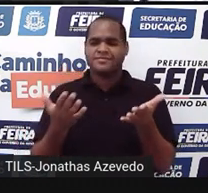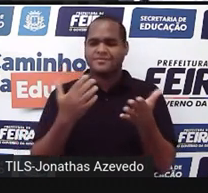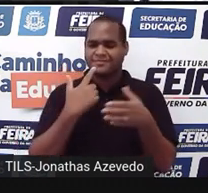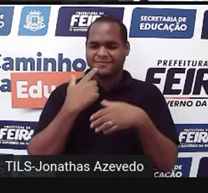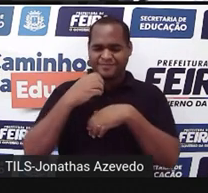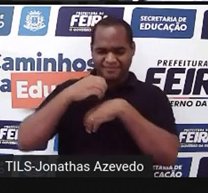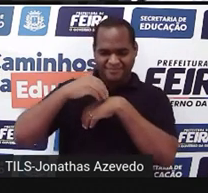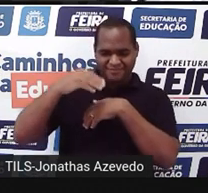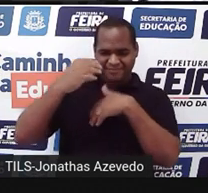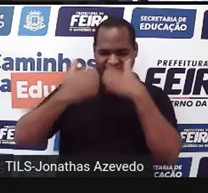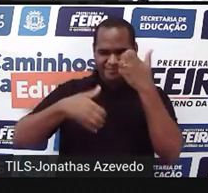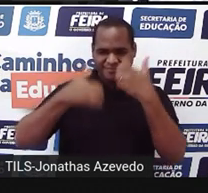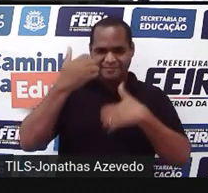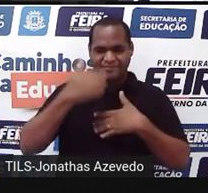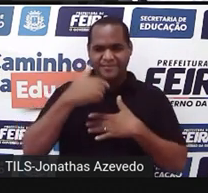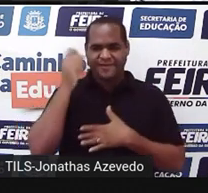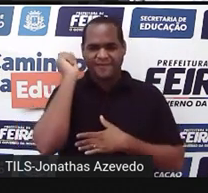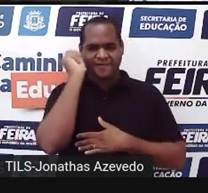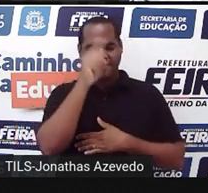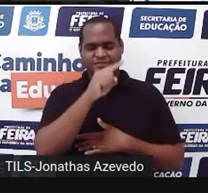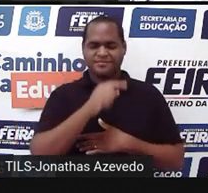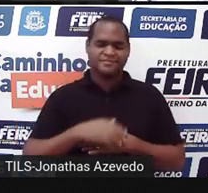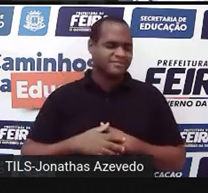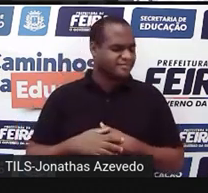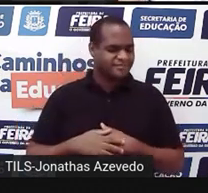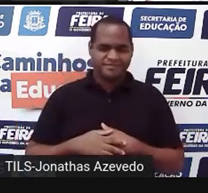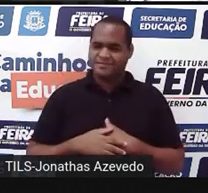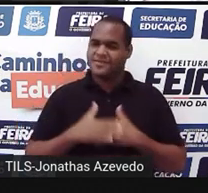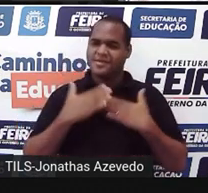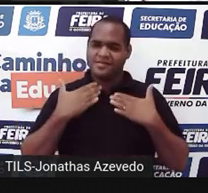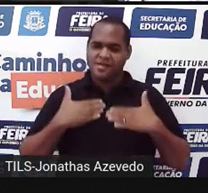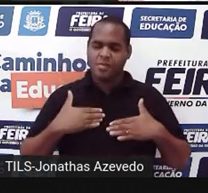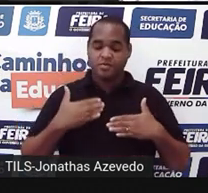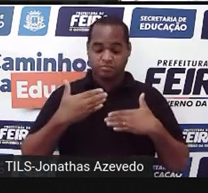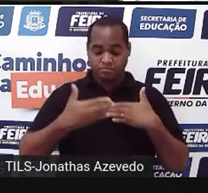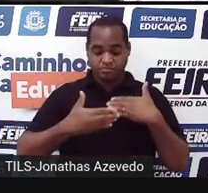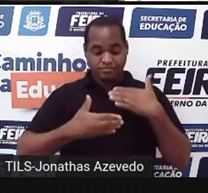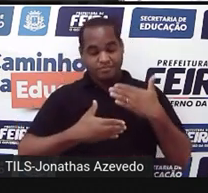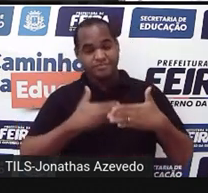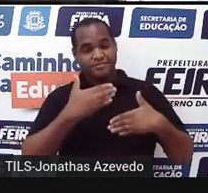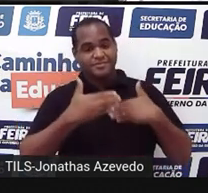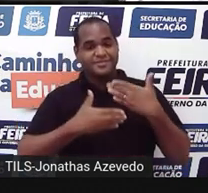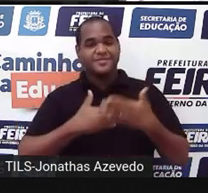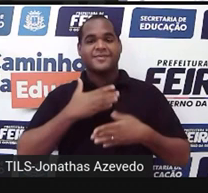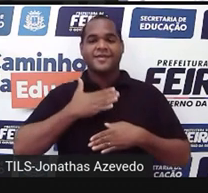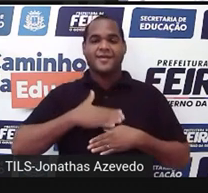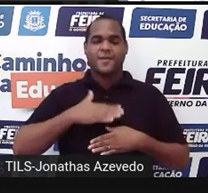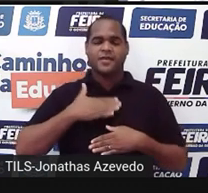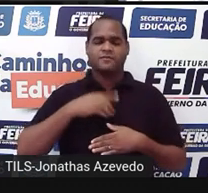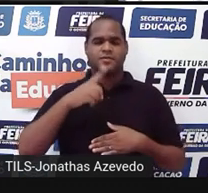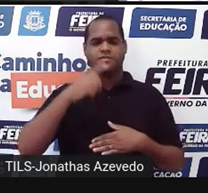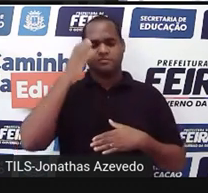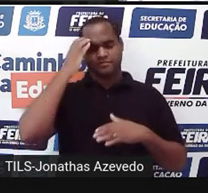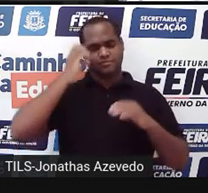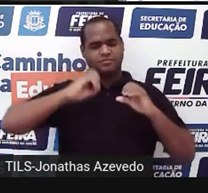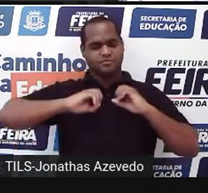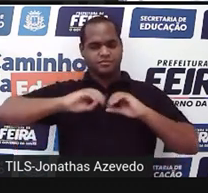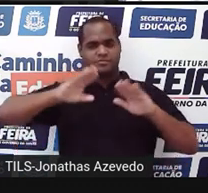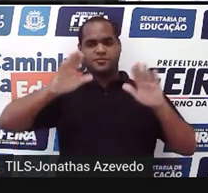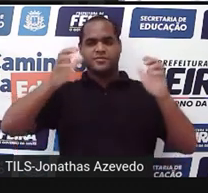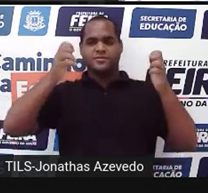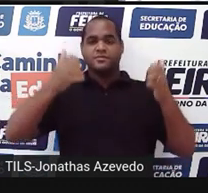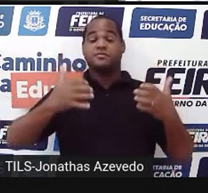nada difícil, tudo tranquilo. A gente vai seguir passo a passo, devagarinho, para entender o que a gente